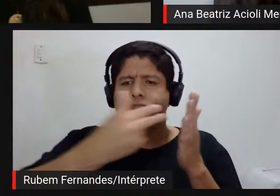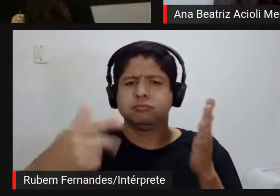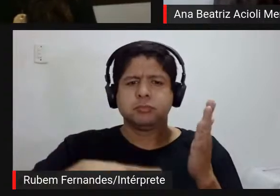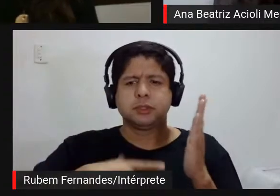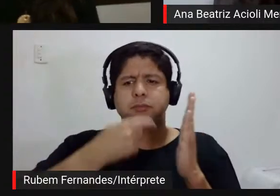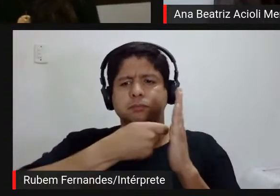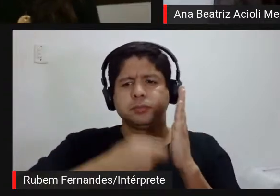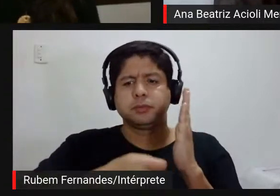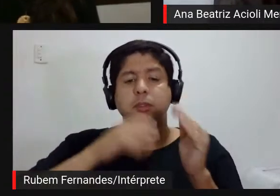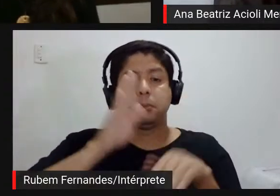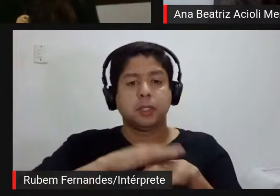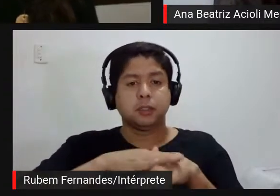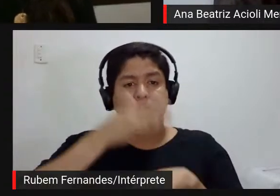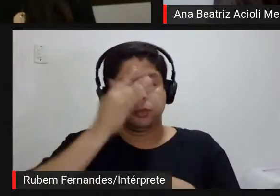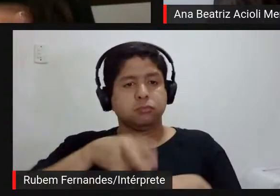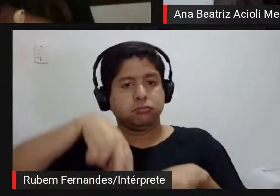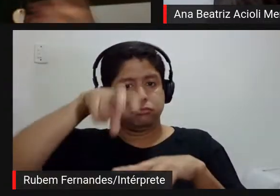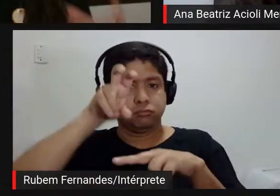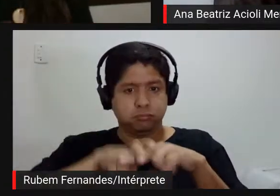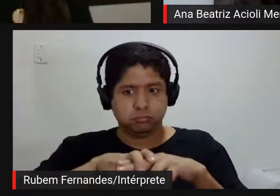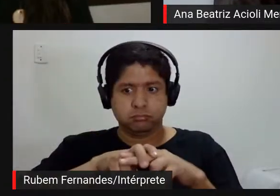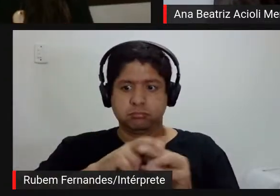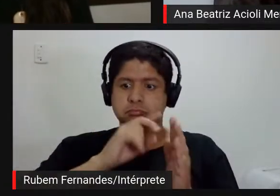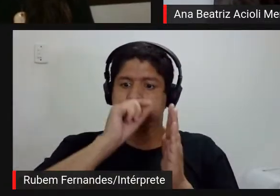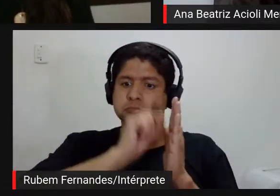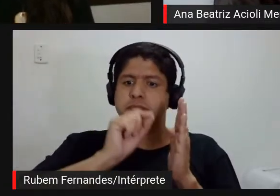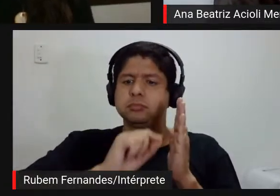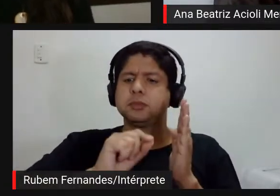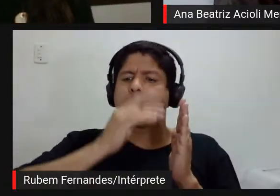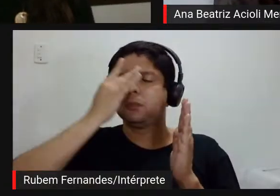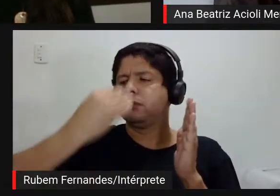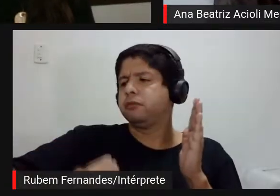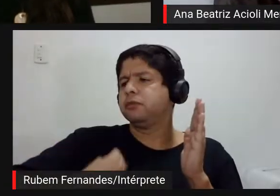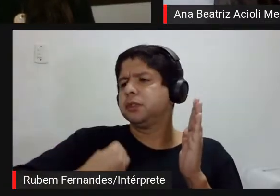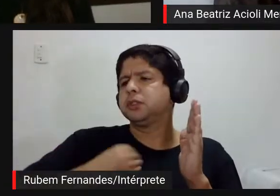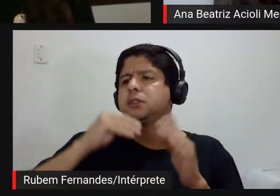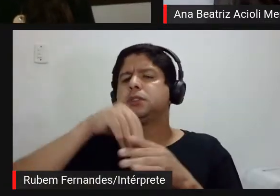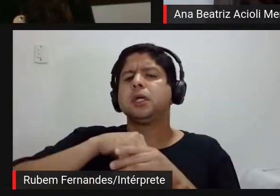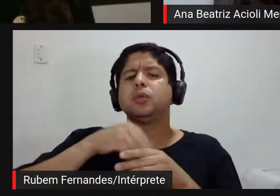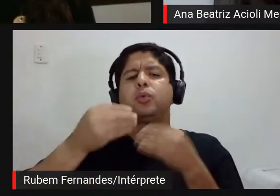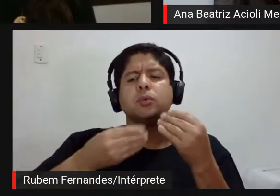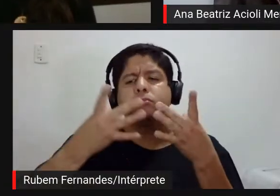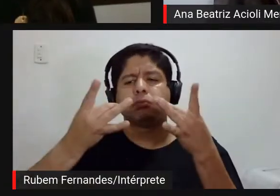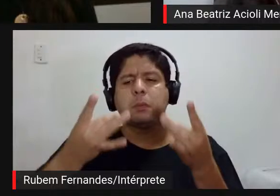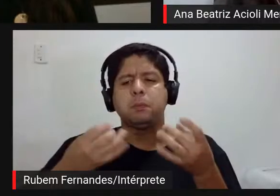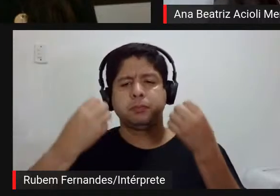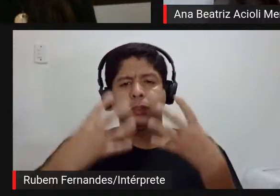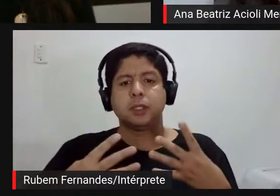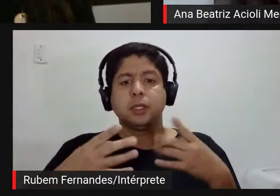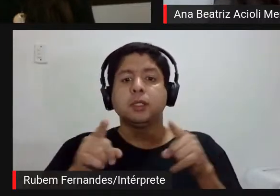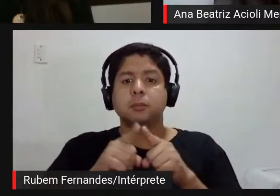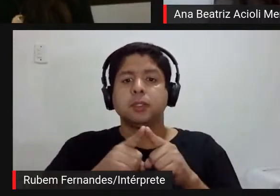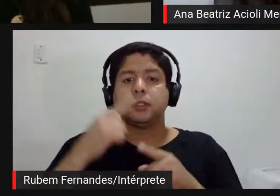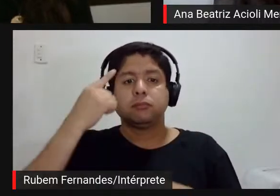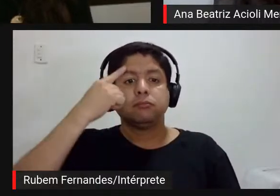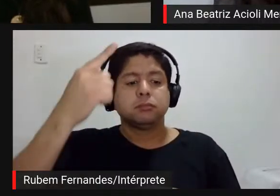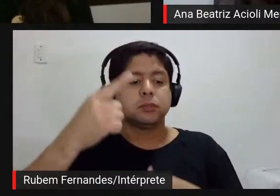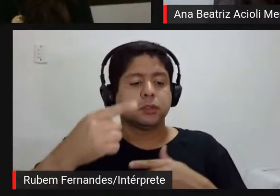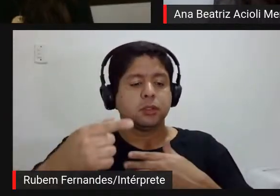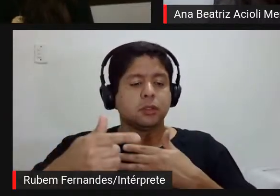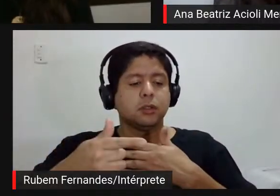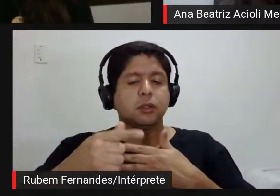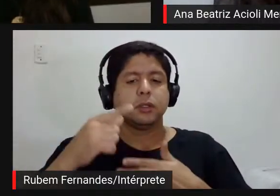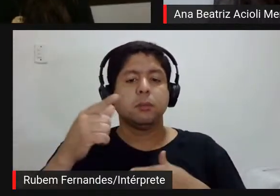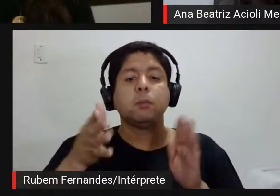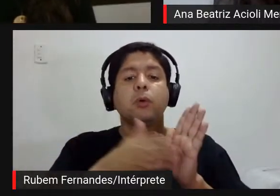podiam sentar e escrever alguma coisa sobre o que elas estavam vivenciando ali dentro e ele chegou a propor né que fosse publicado